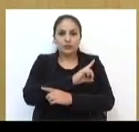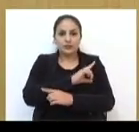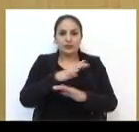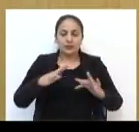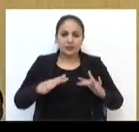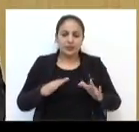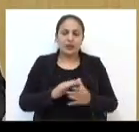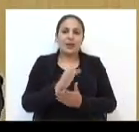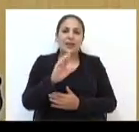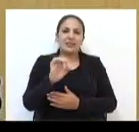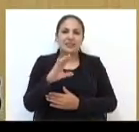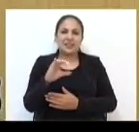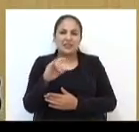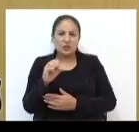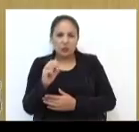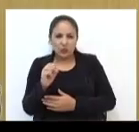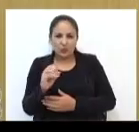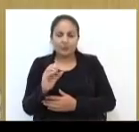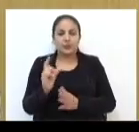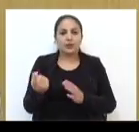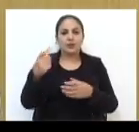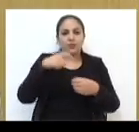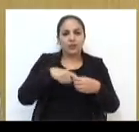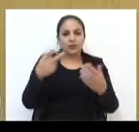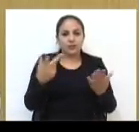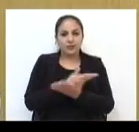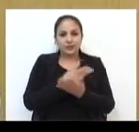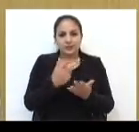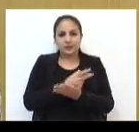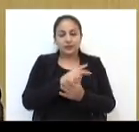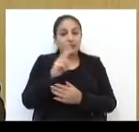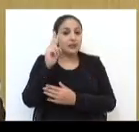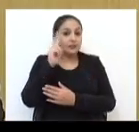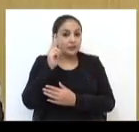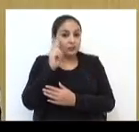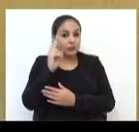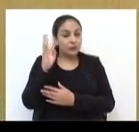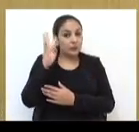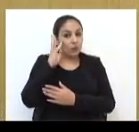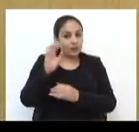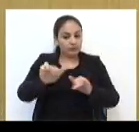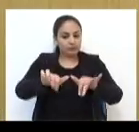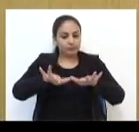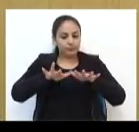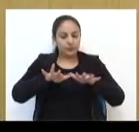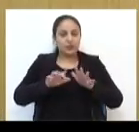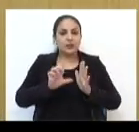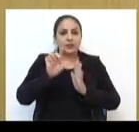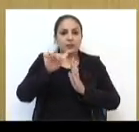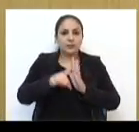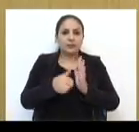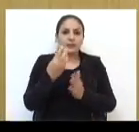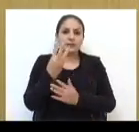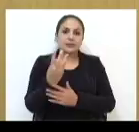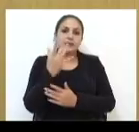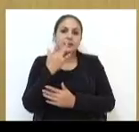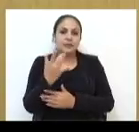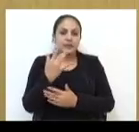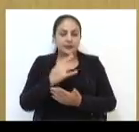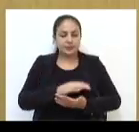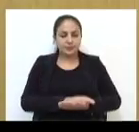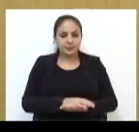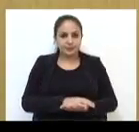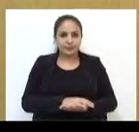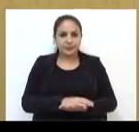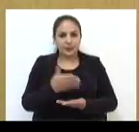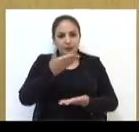de recesso, as sessões plenárias voltam a acontecer todas as segundas e quartas-feiras, a partir das 3 horas da